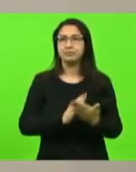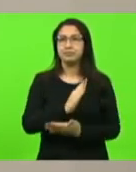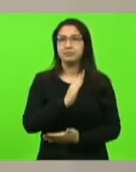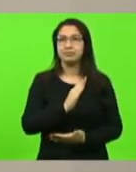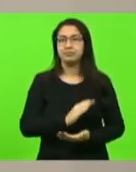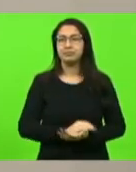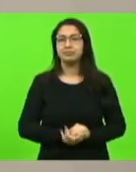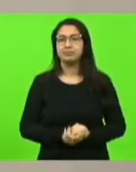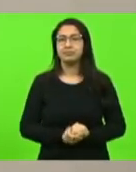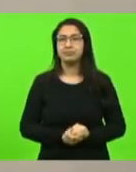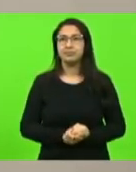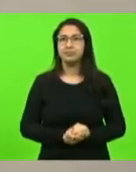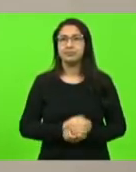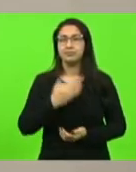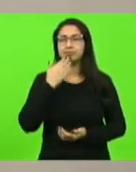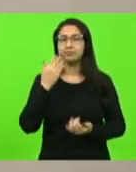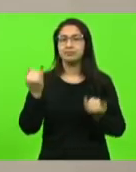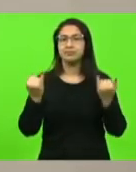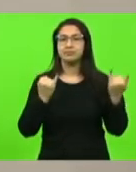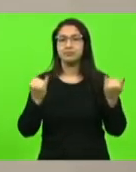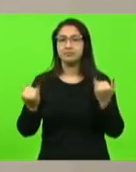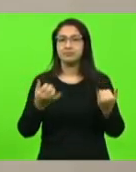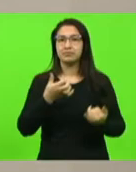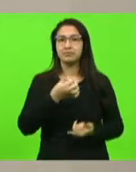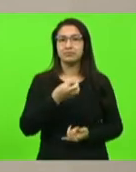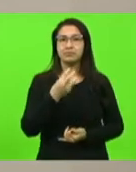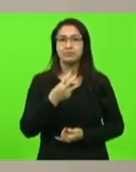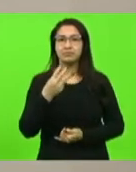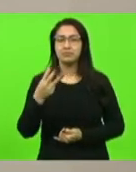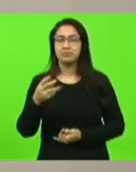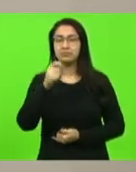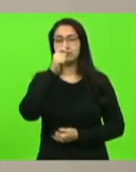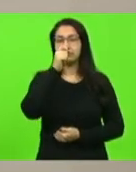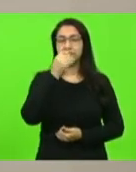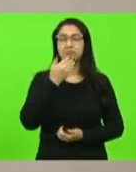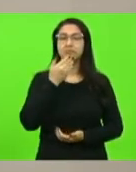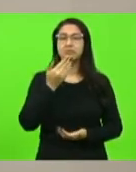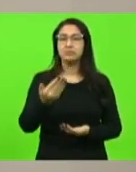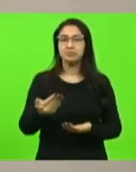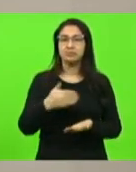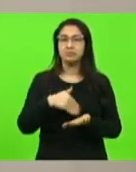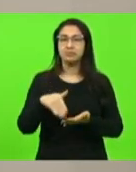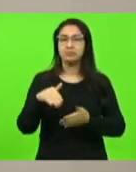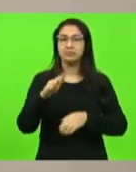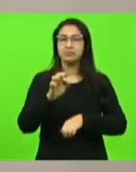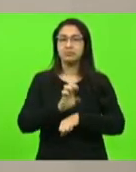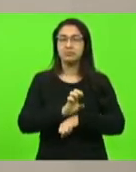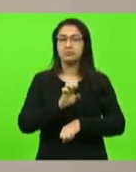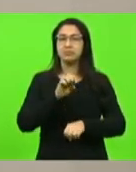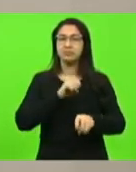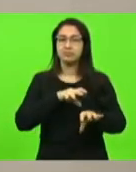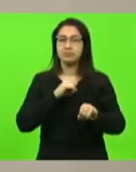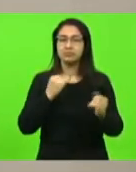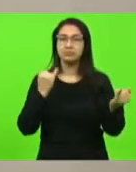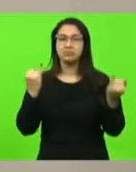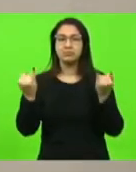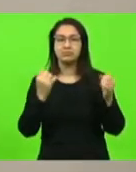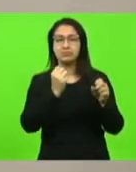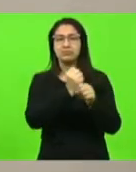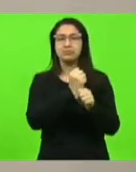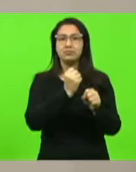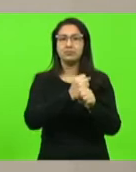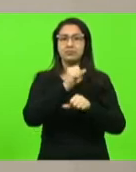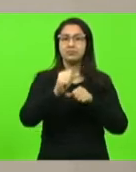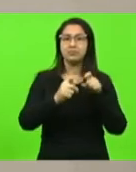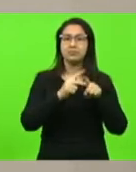aprovada. Pedido de informação 633, deputado João Amin, solicitando ao secretário de Estado da Educação informações acerca das obras da reforma